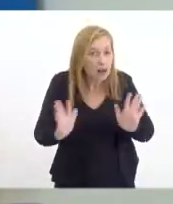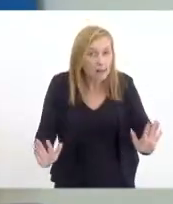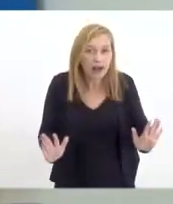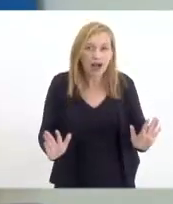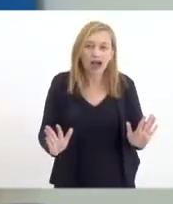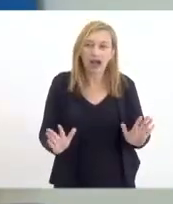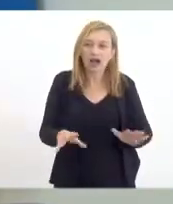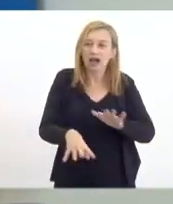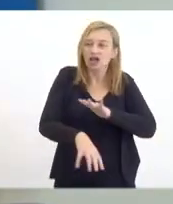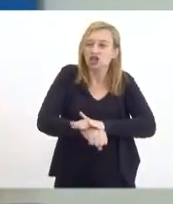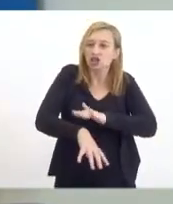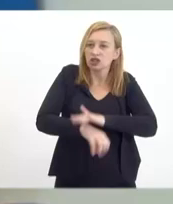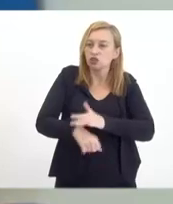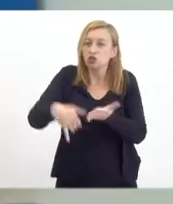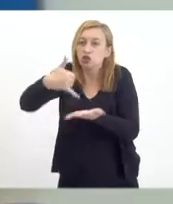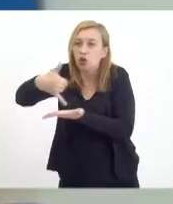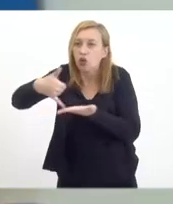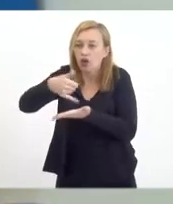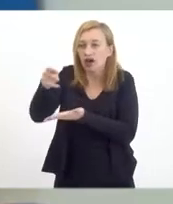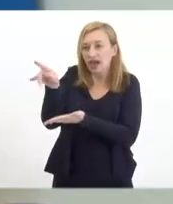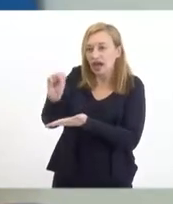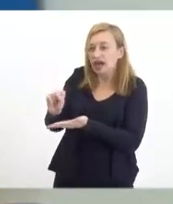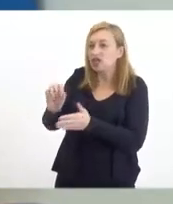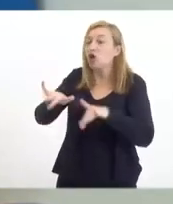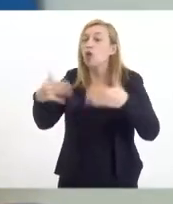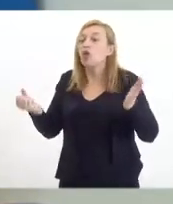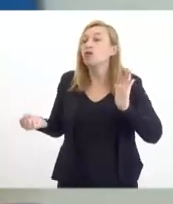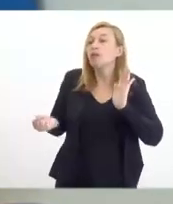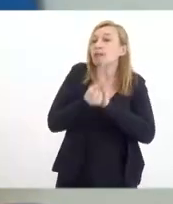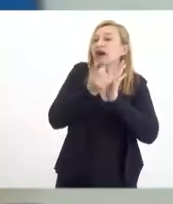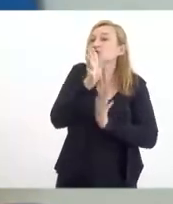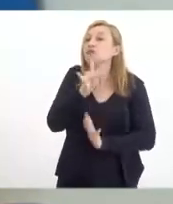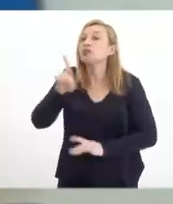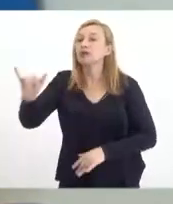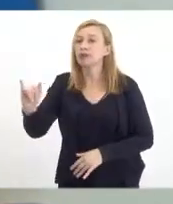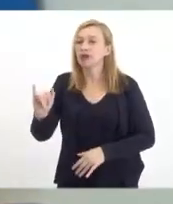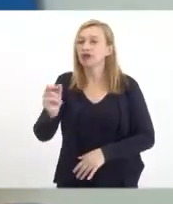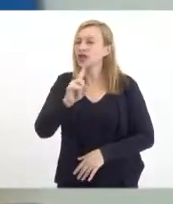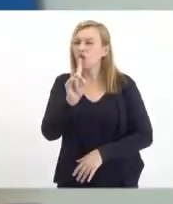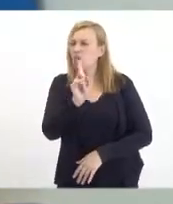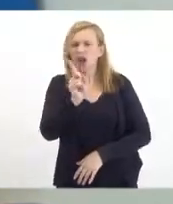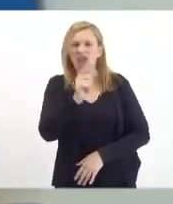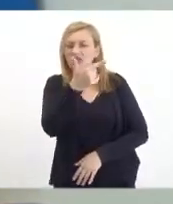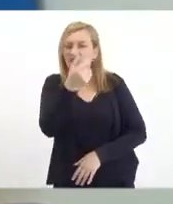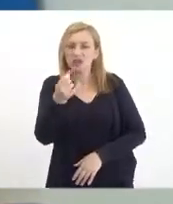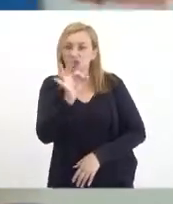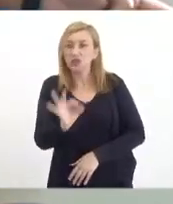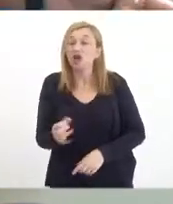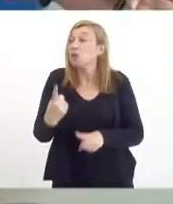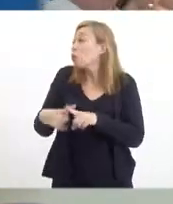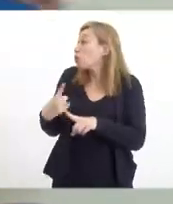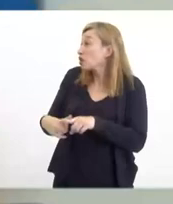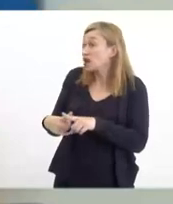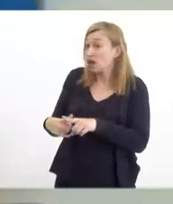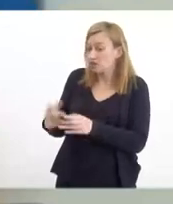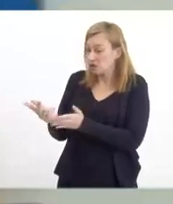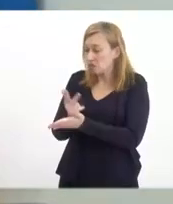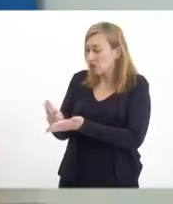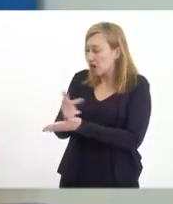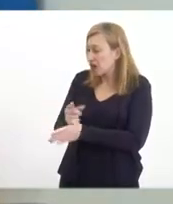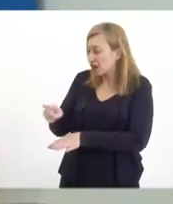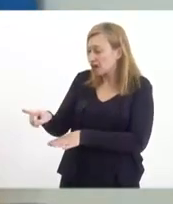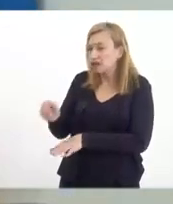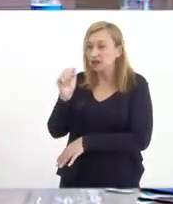extração de óleo e gás no Estado do Rio de Janeiro, qual o impacto no PIB? O impacto no PIB não é de 20%. Por quê? Mapeado lá pela